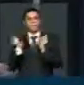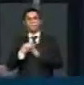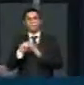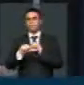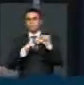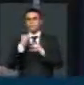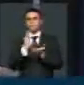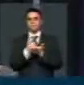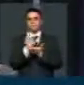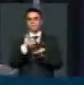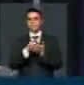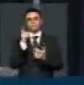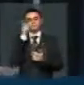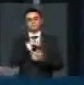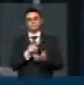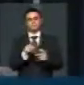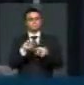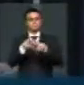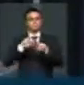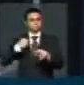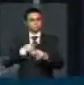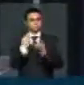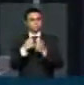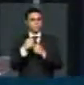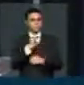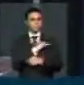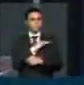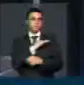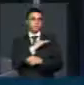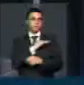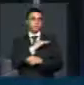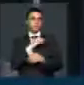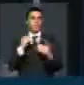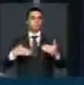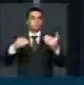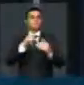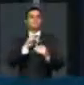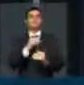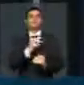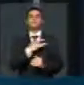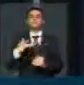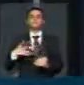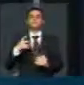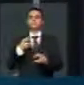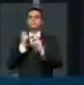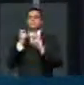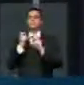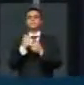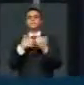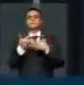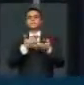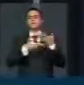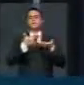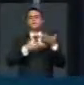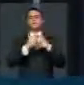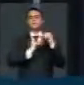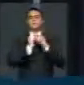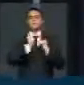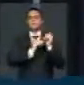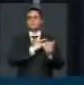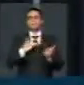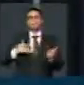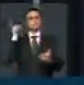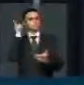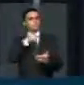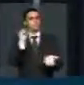mudar essa realidade. Por isso nós precisamos que o Ministério da Saúde reconheça as práticas integrativas em saúde para serem colocadas no